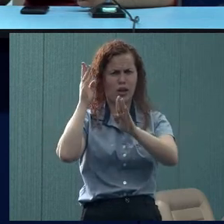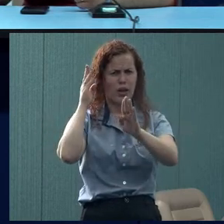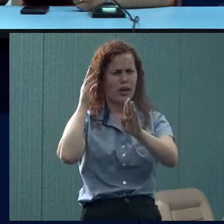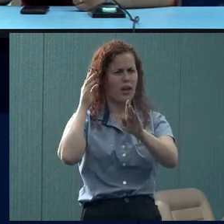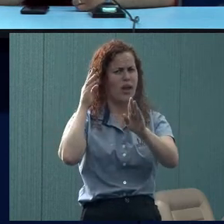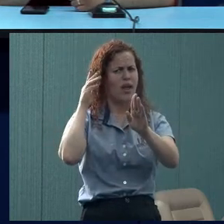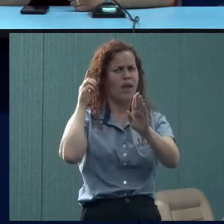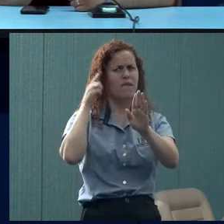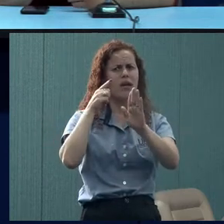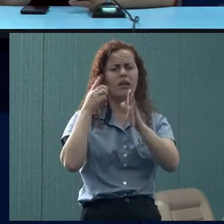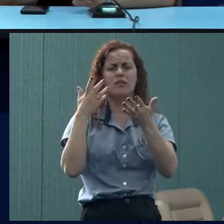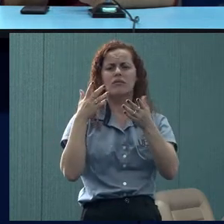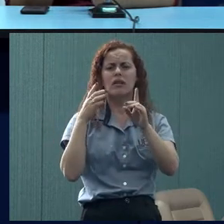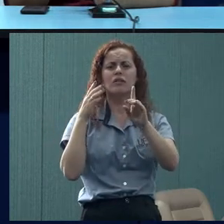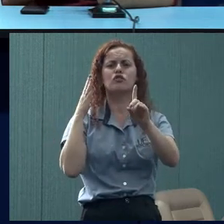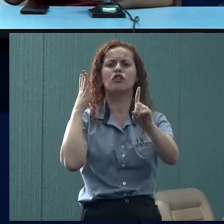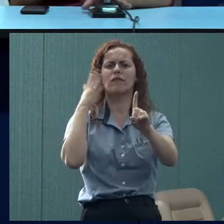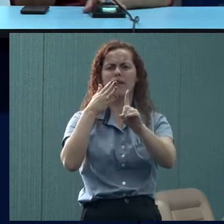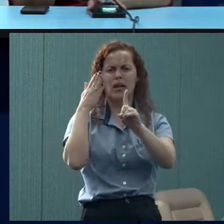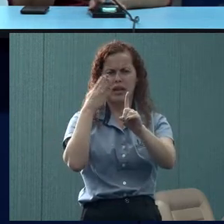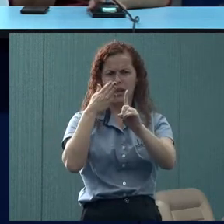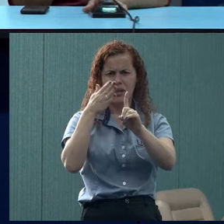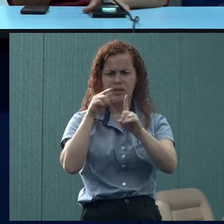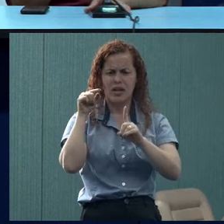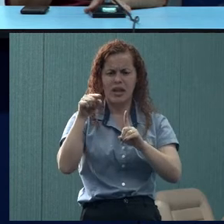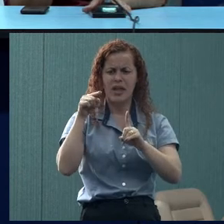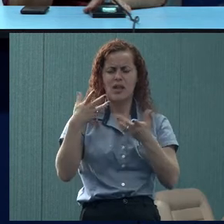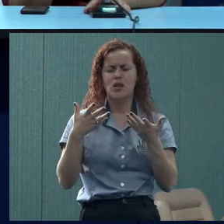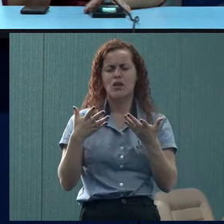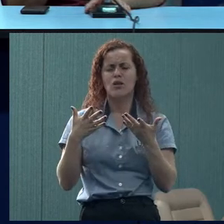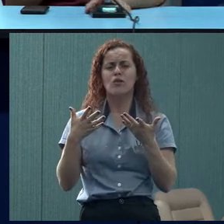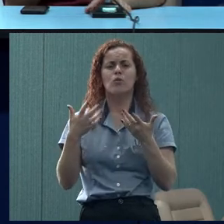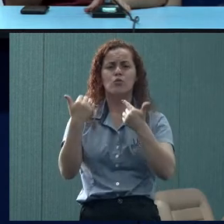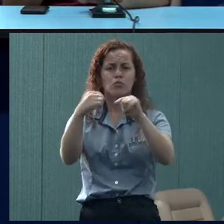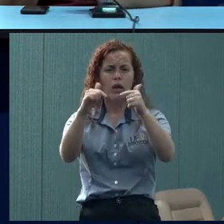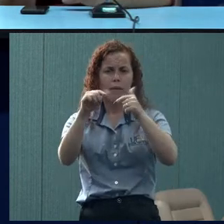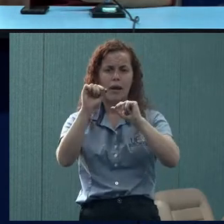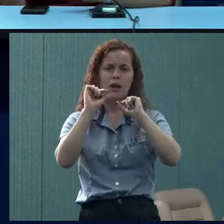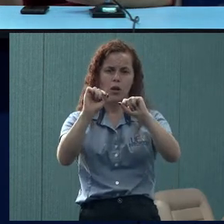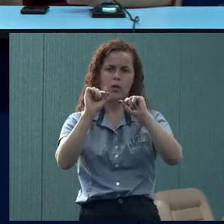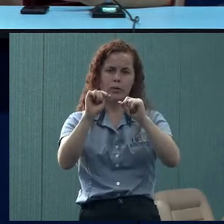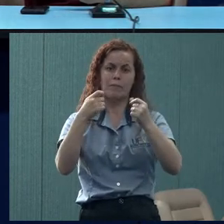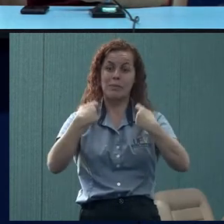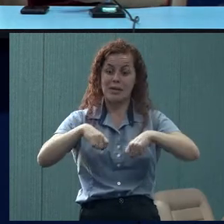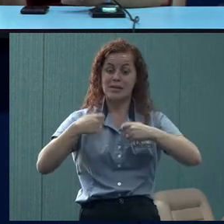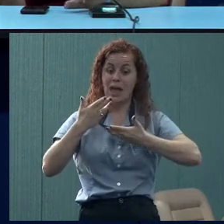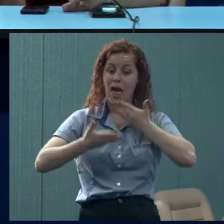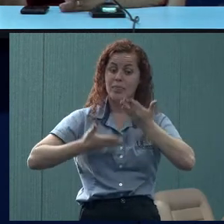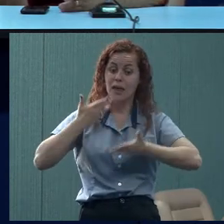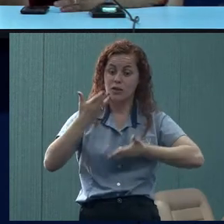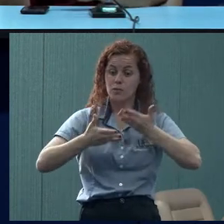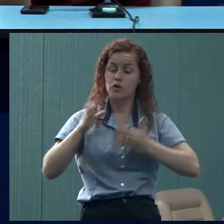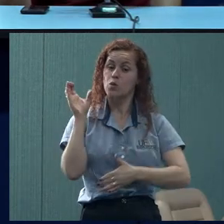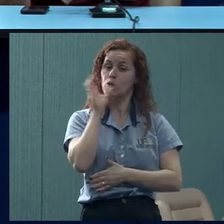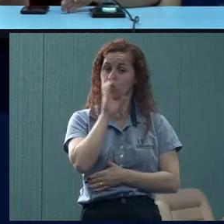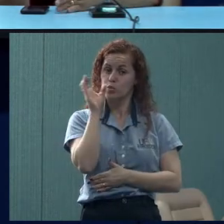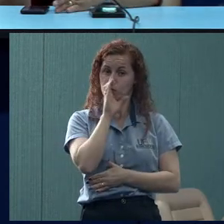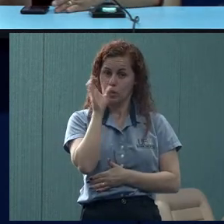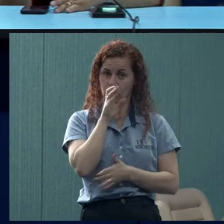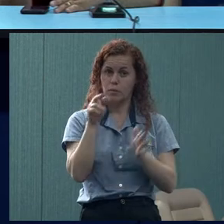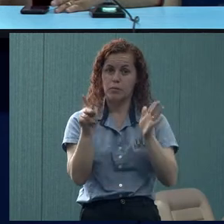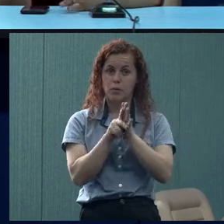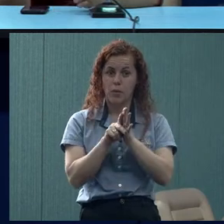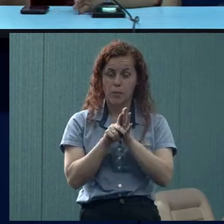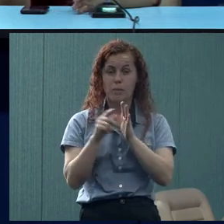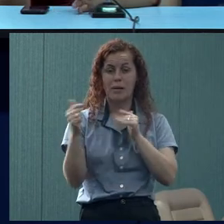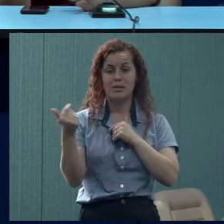Na verdade, é um serviço que é de porta. Dependendo da situação, eles têm que ter um atendimento de urgência, um atendimento